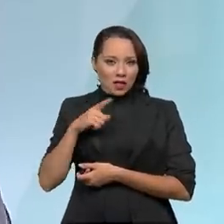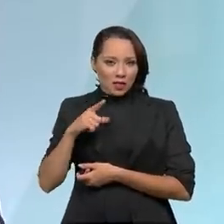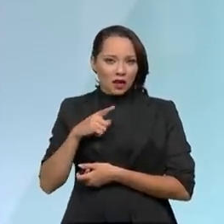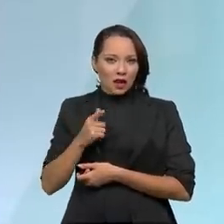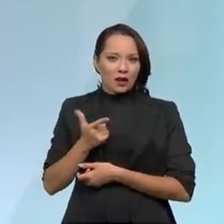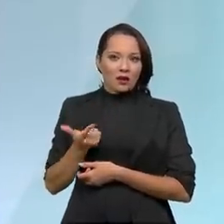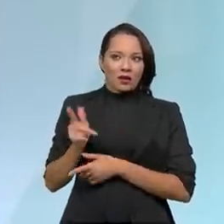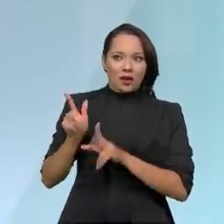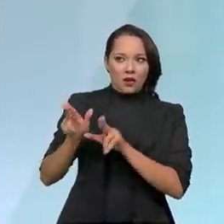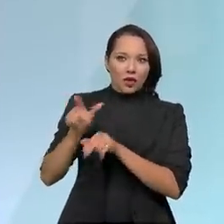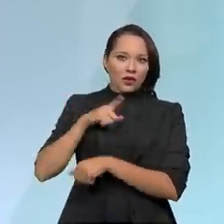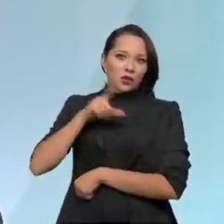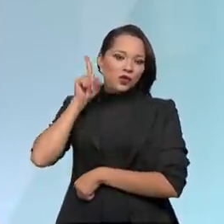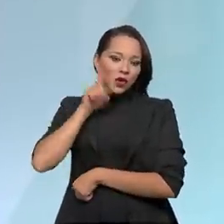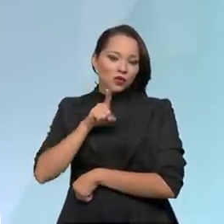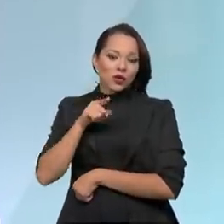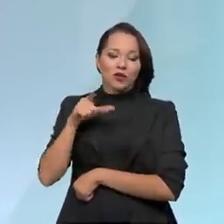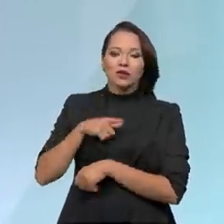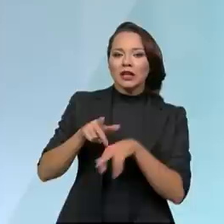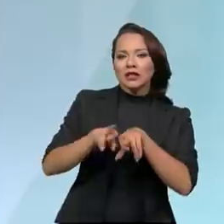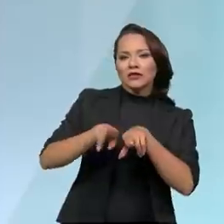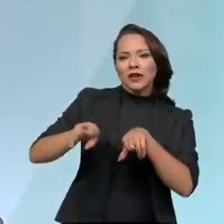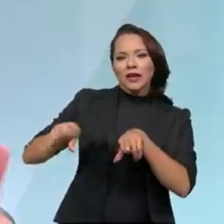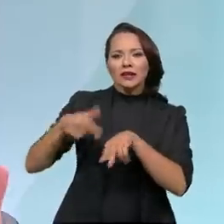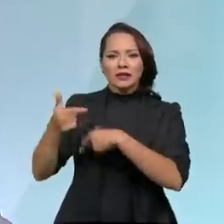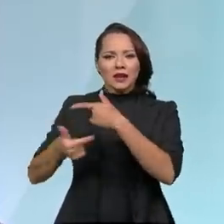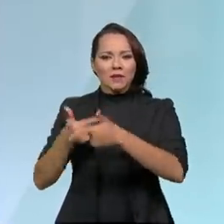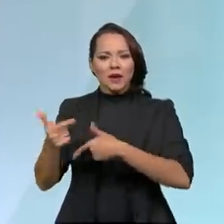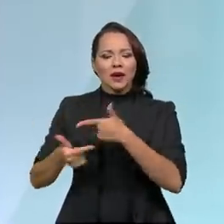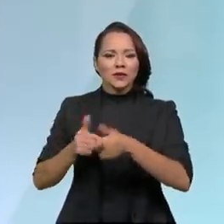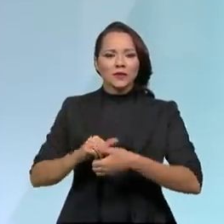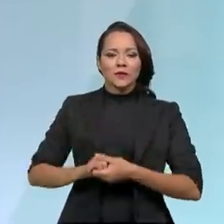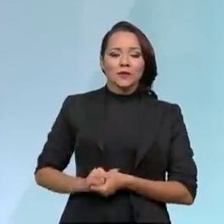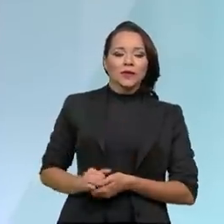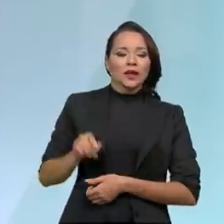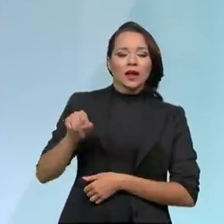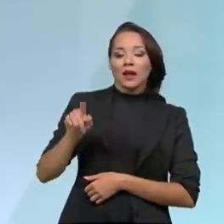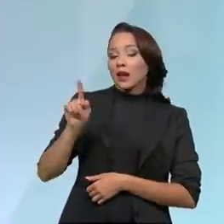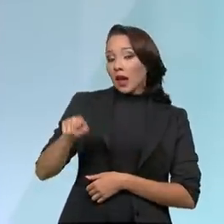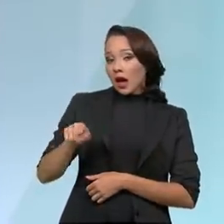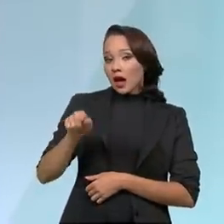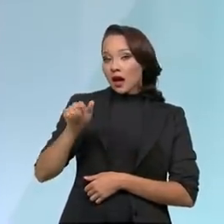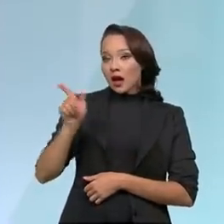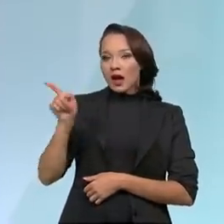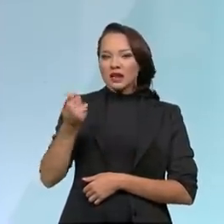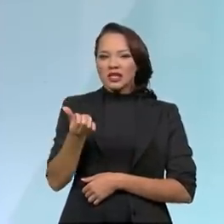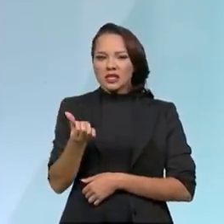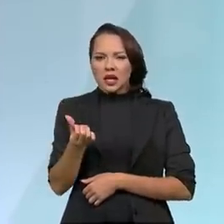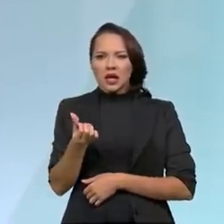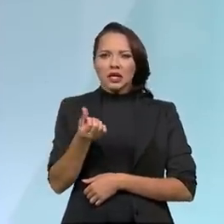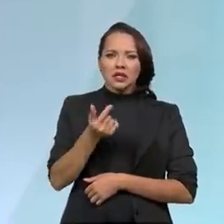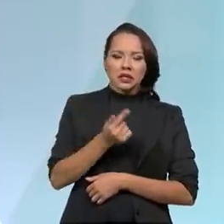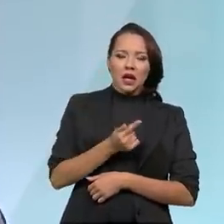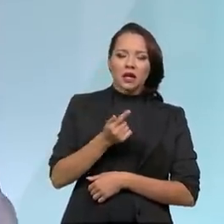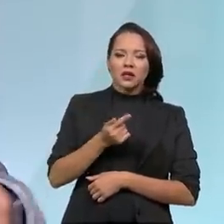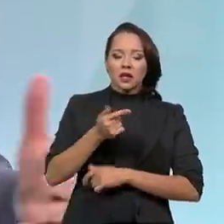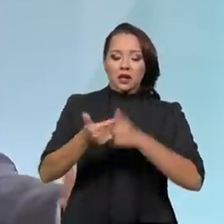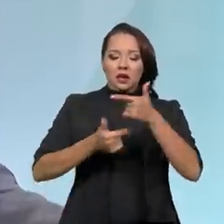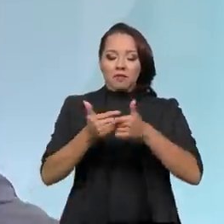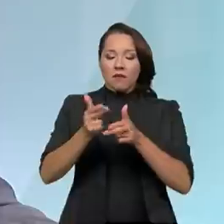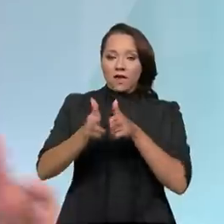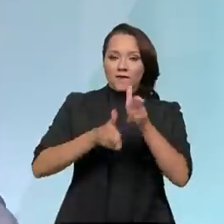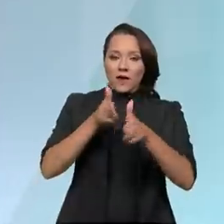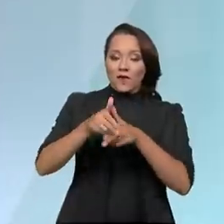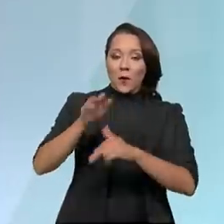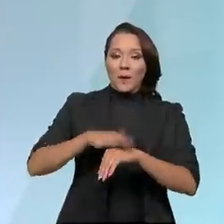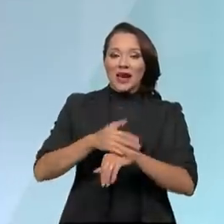existe nos Estados Unidos, uma série de operadores de shortlines. Lá são seis, sete grandes operadores ferroviários com mais de